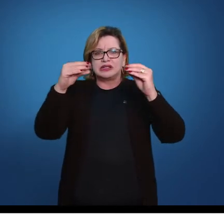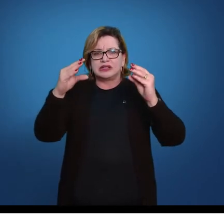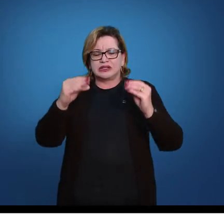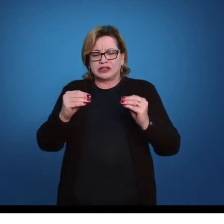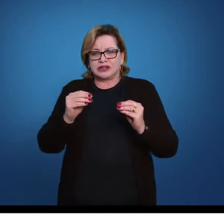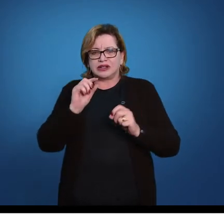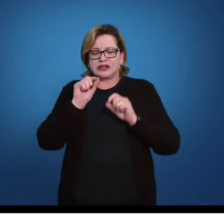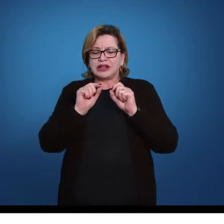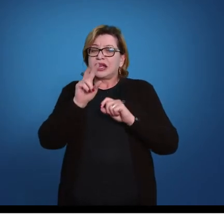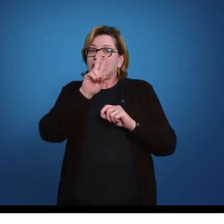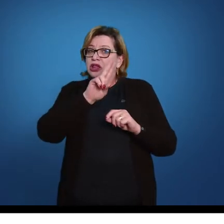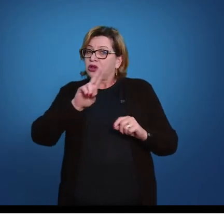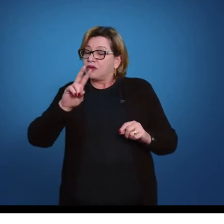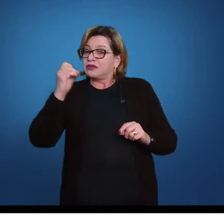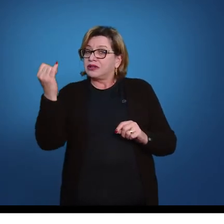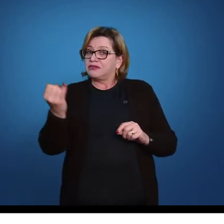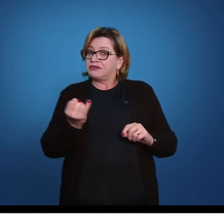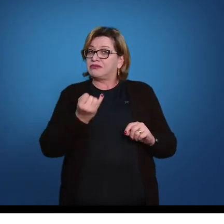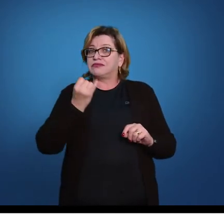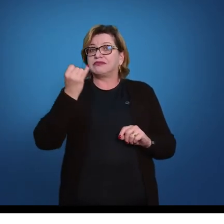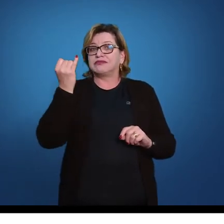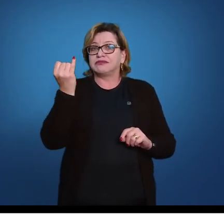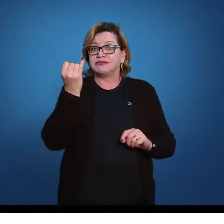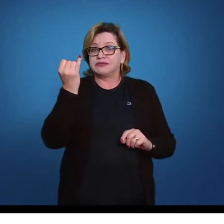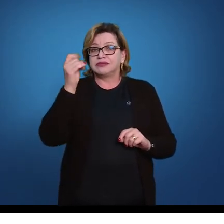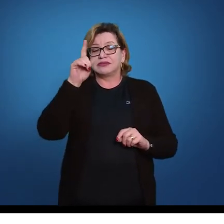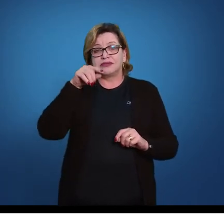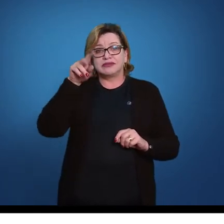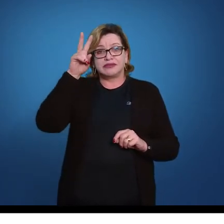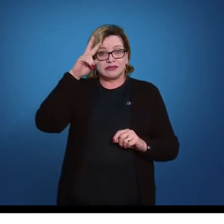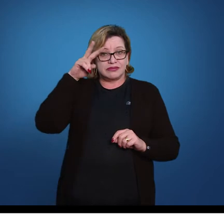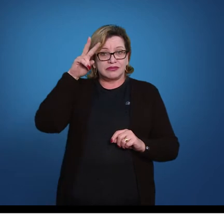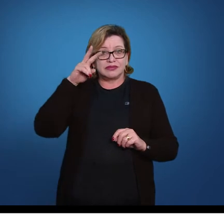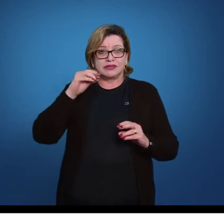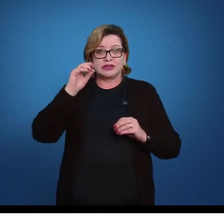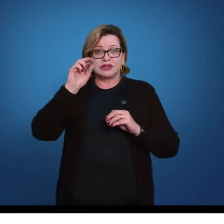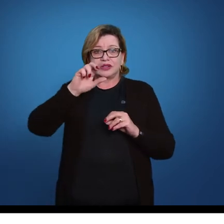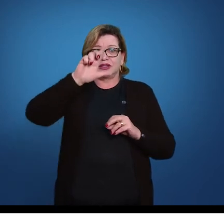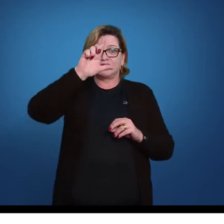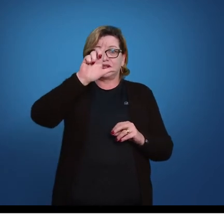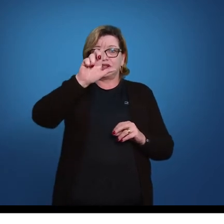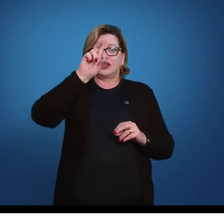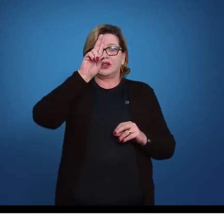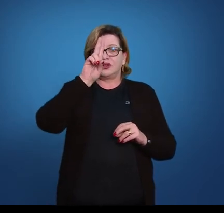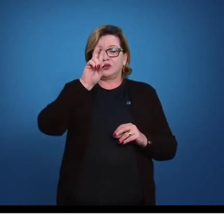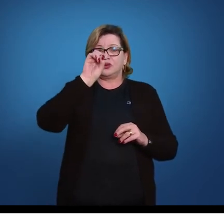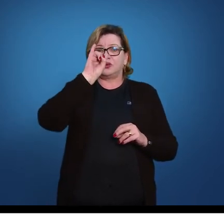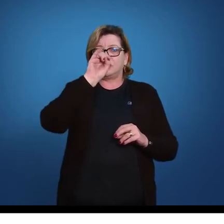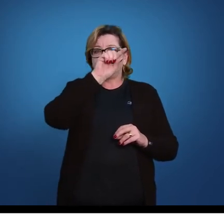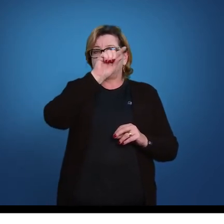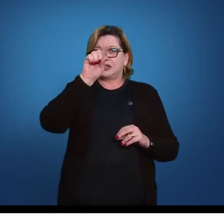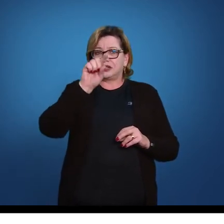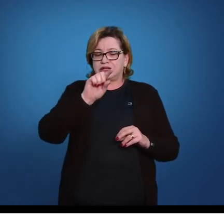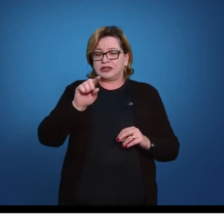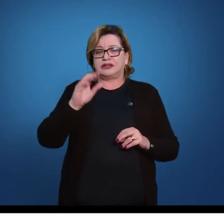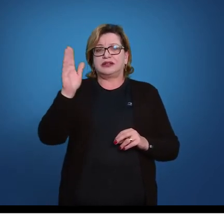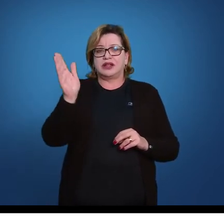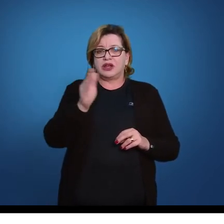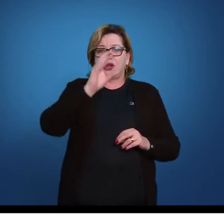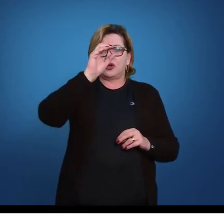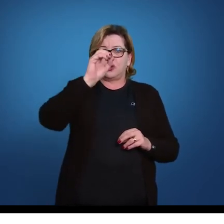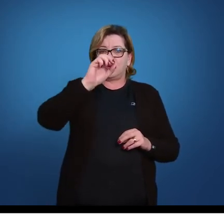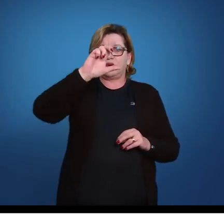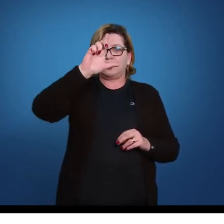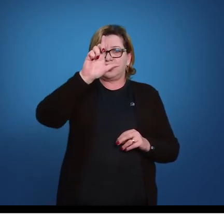nome importante a ser tomado nesse momento é Luiz Olimecha. Luiz Olimecha era